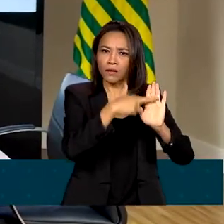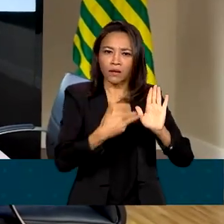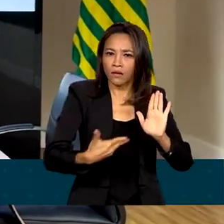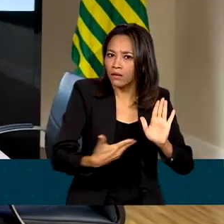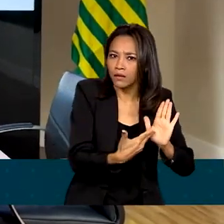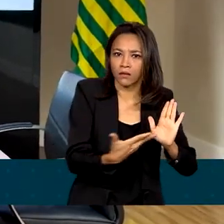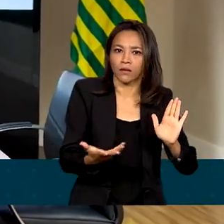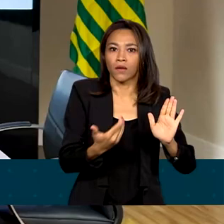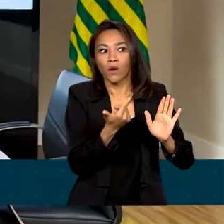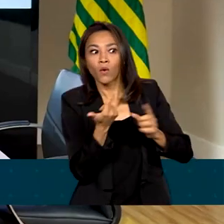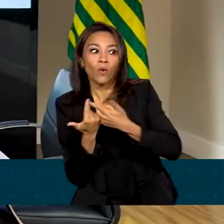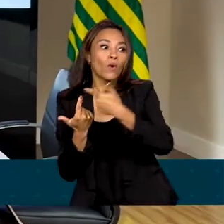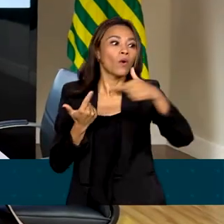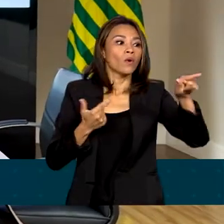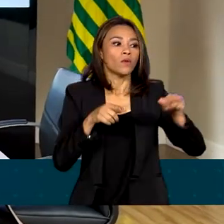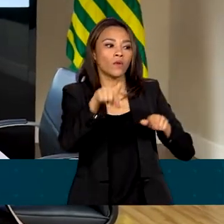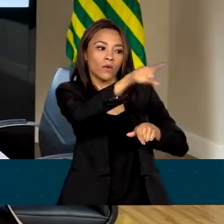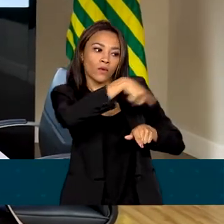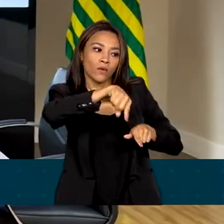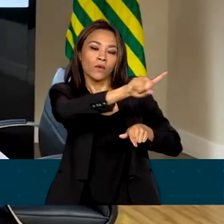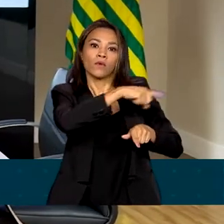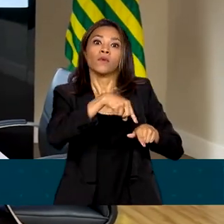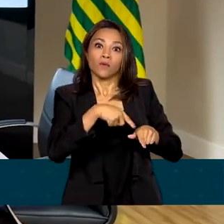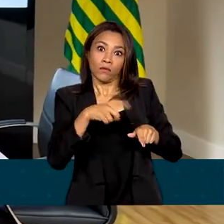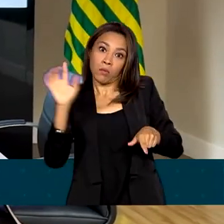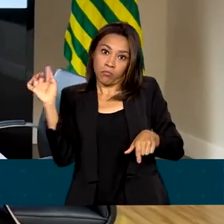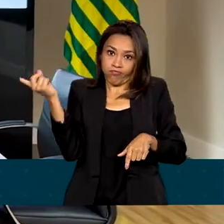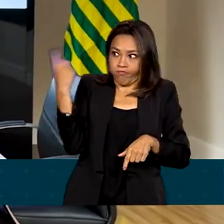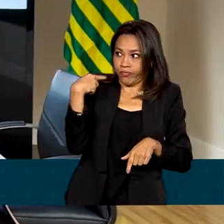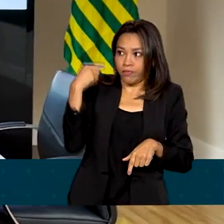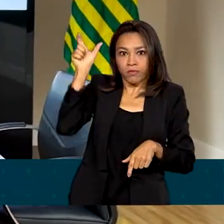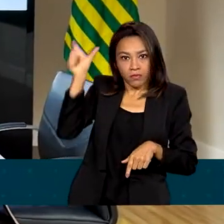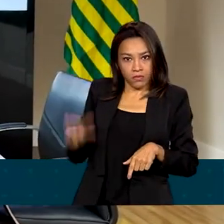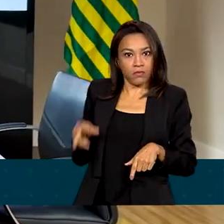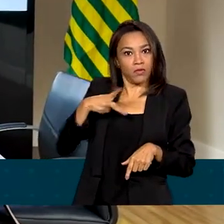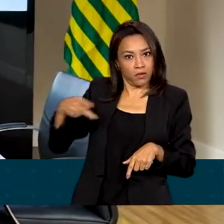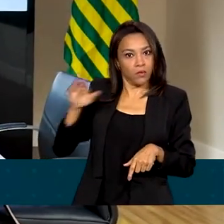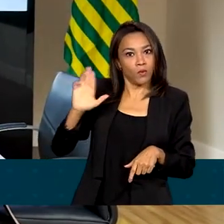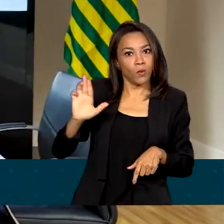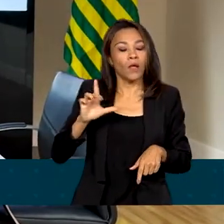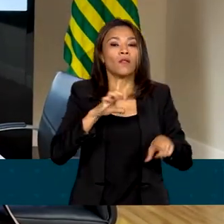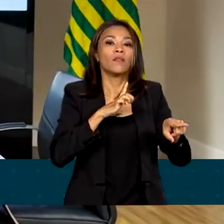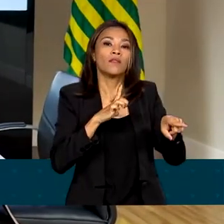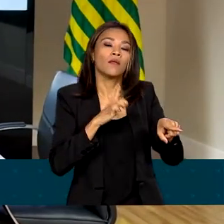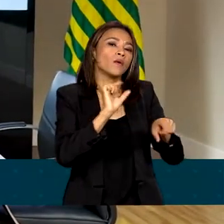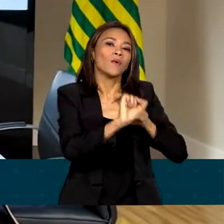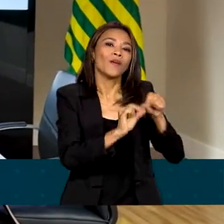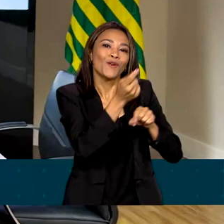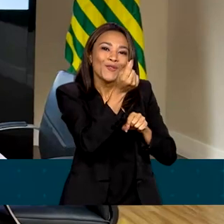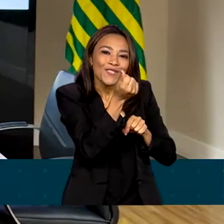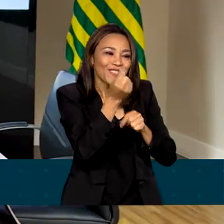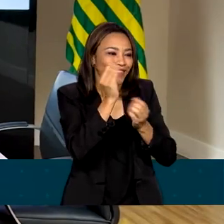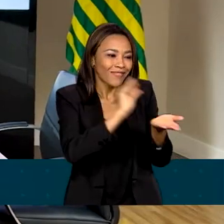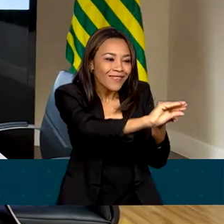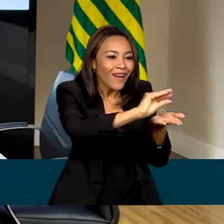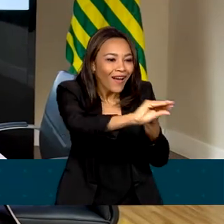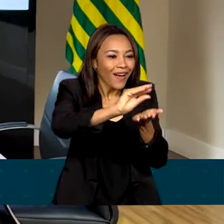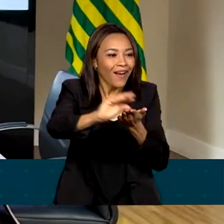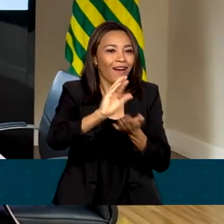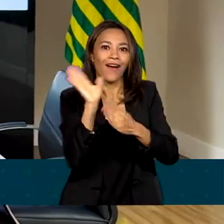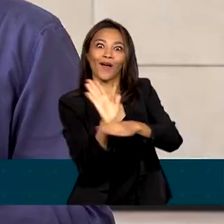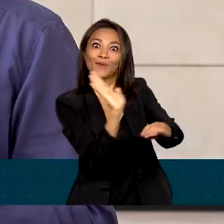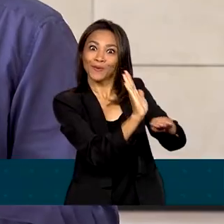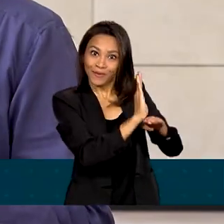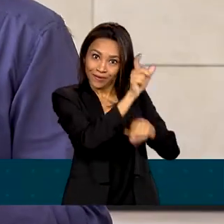Família. Do outro lado, também por determinação do presidente, nós teremos o benefício chegando para pessoas que